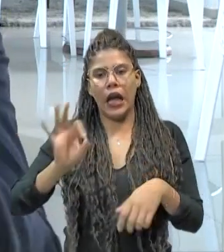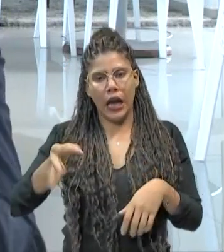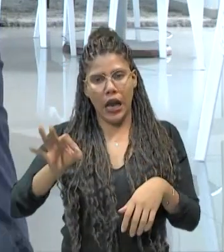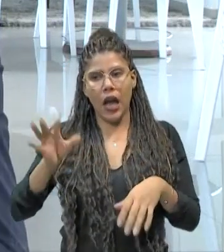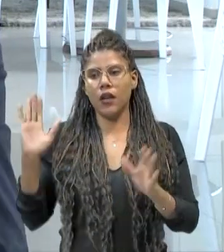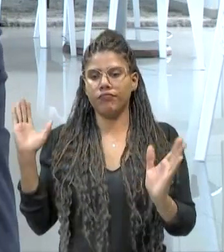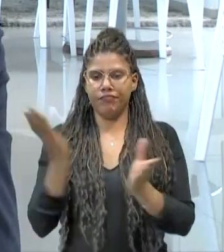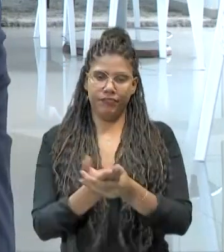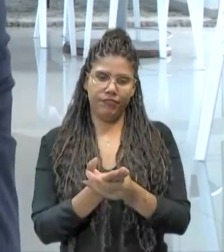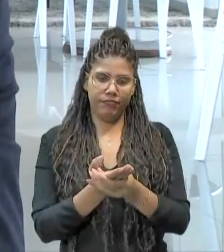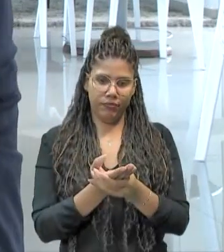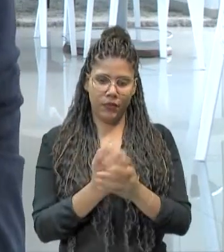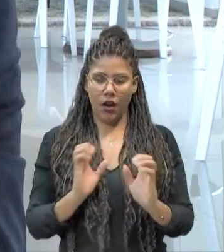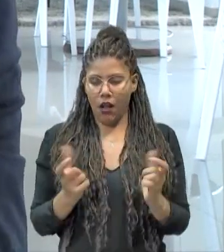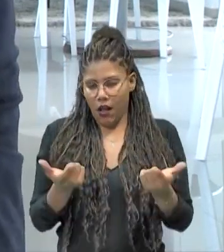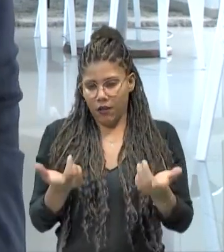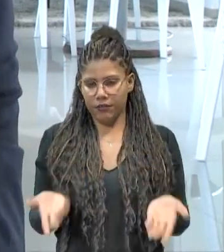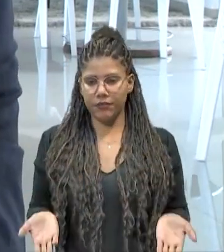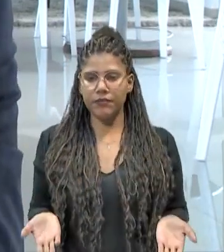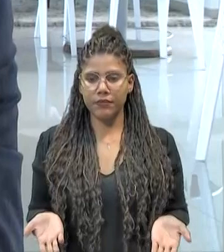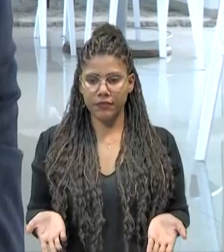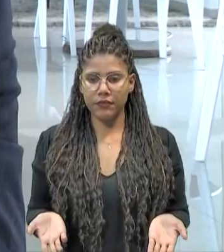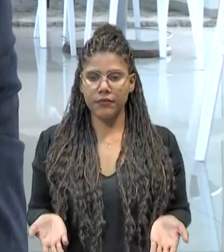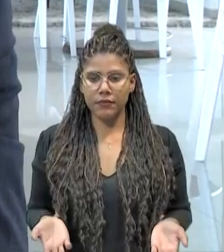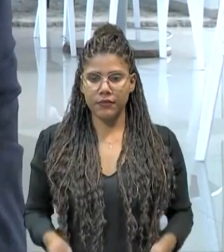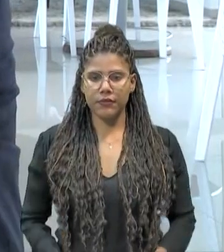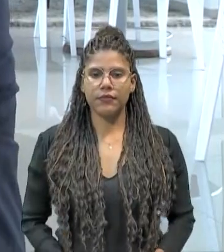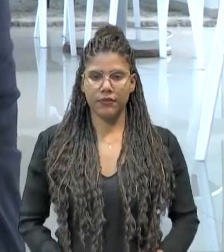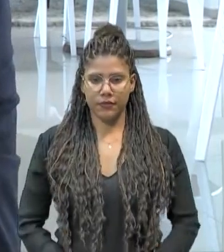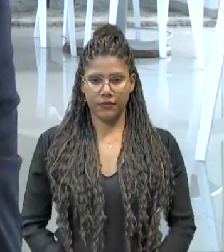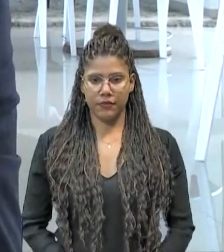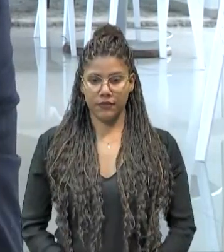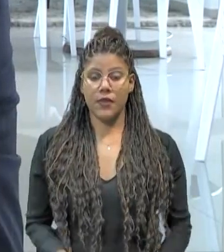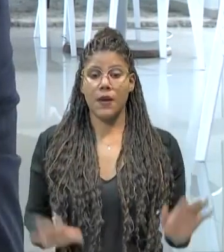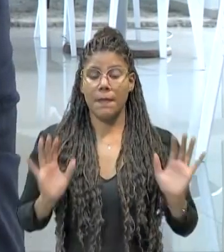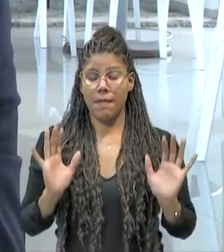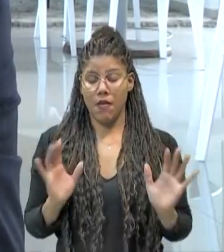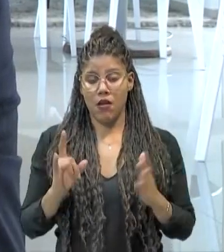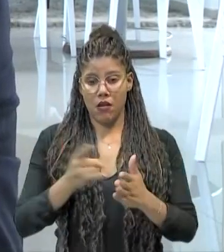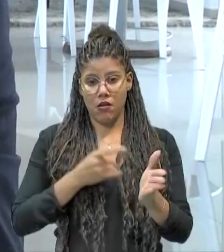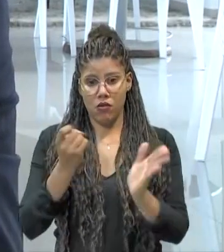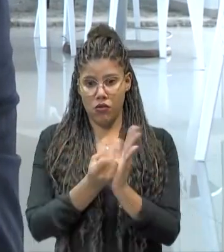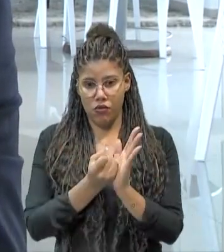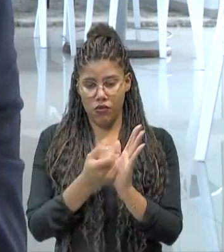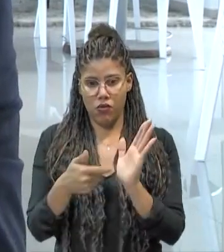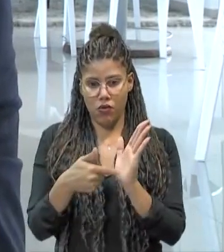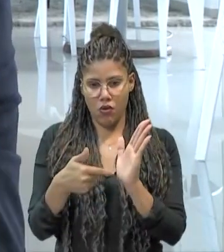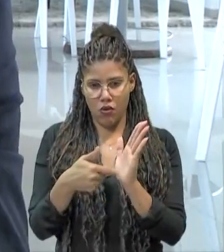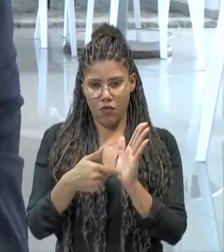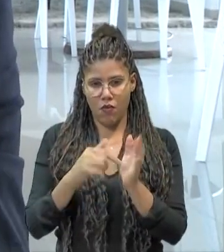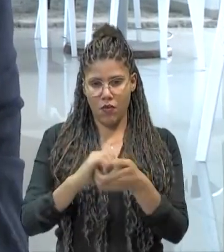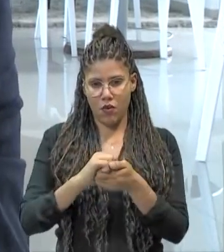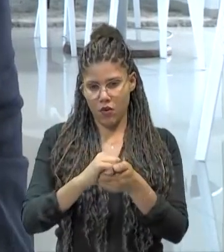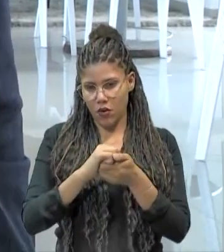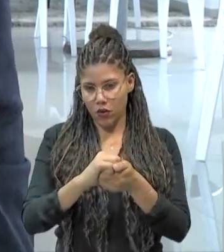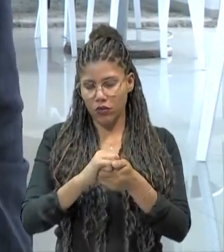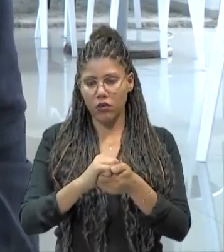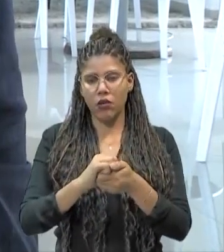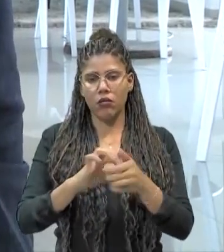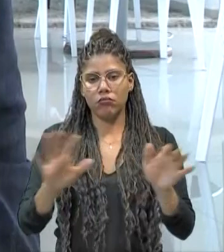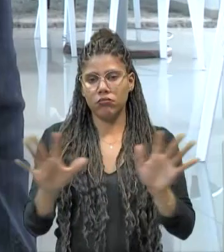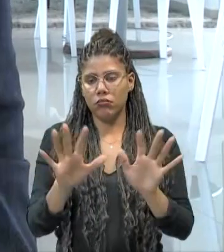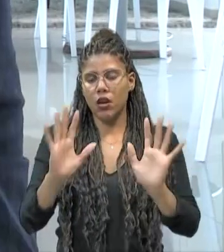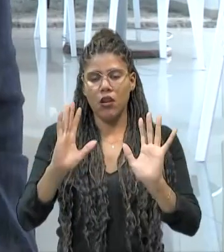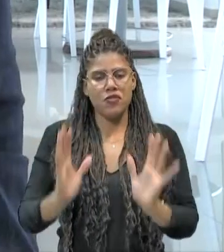demandaria com esse documento uma ação judicial. Mas o documento que sai dali do juizado móvel já serve como